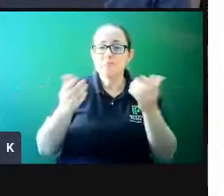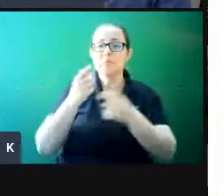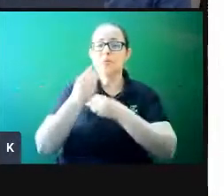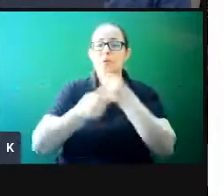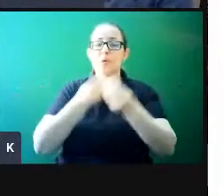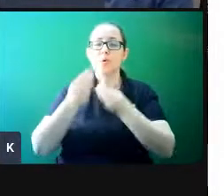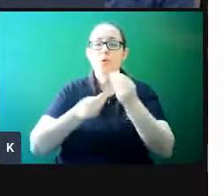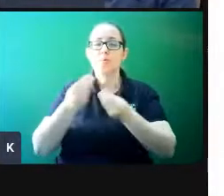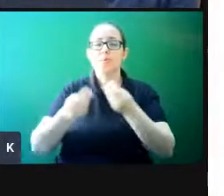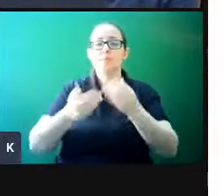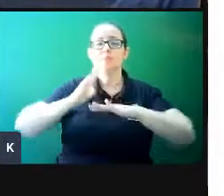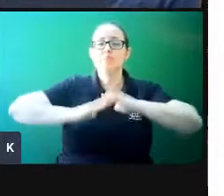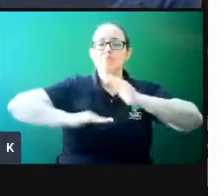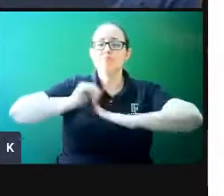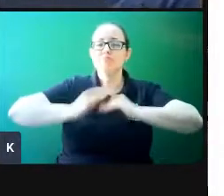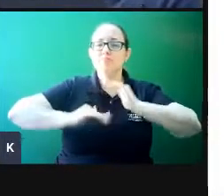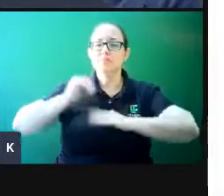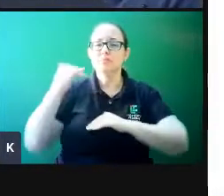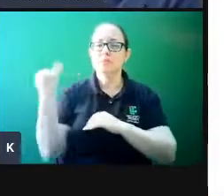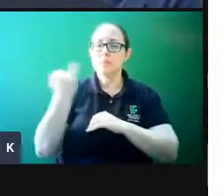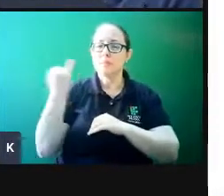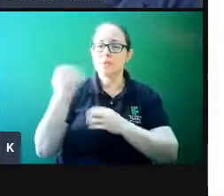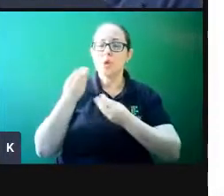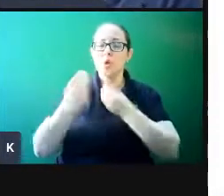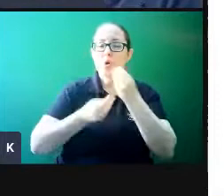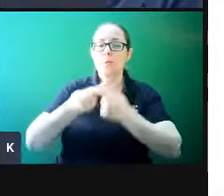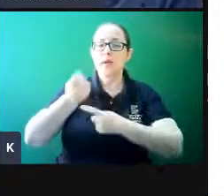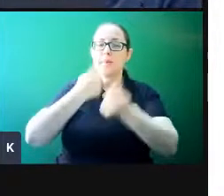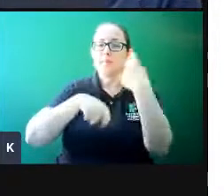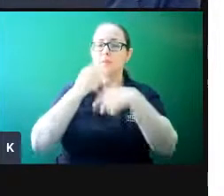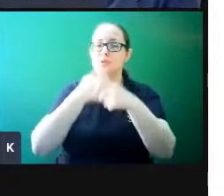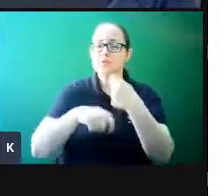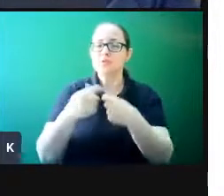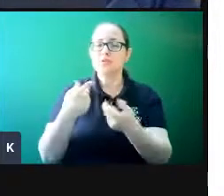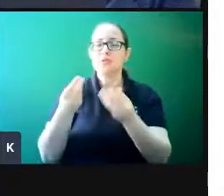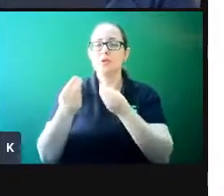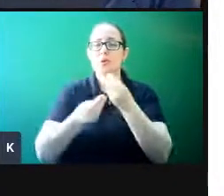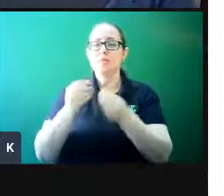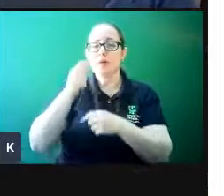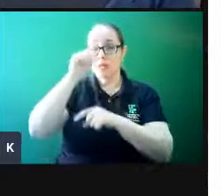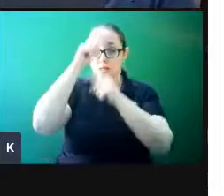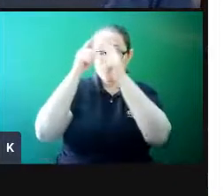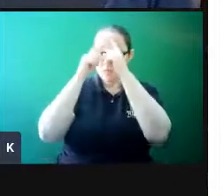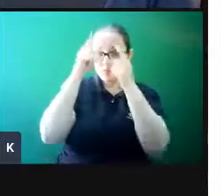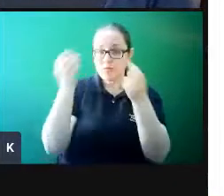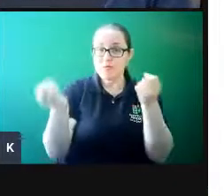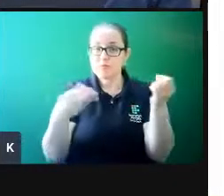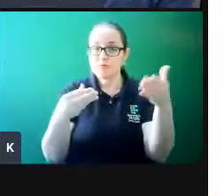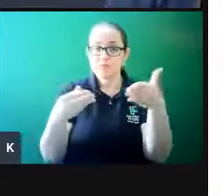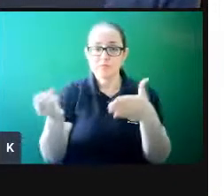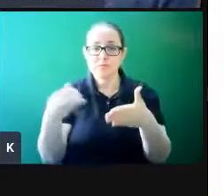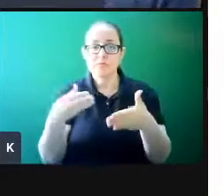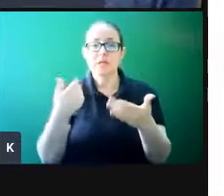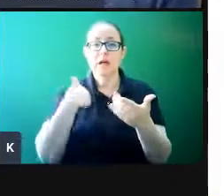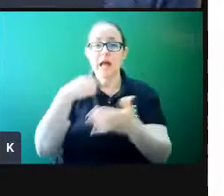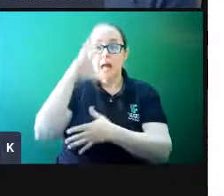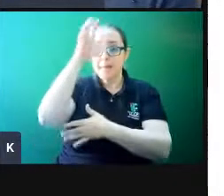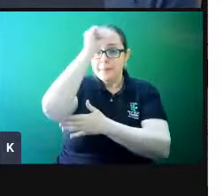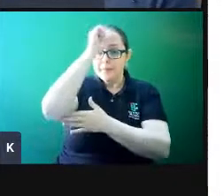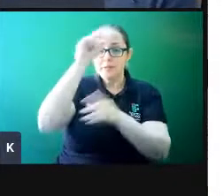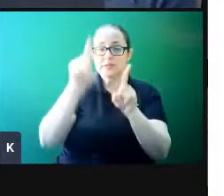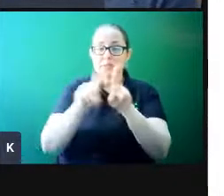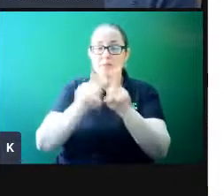fundamentais para empreendedorismo relacionado a inovação, aprendizado e motivação.